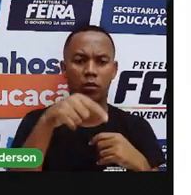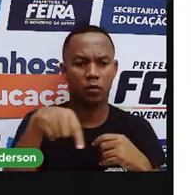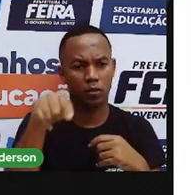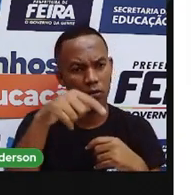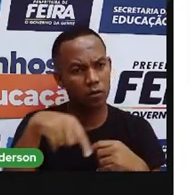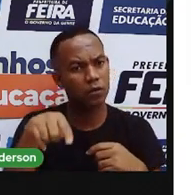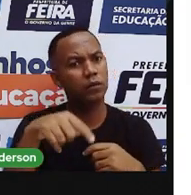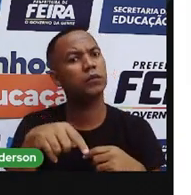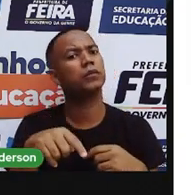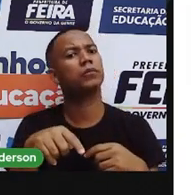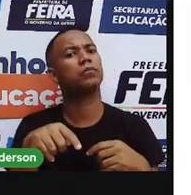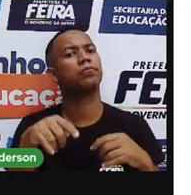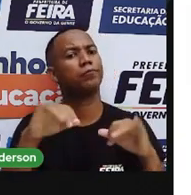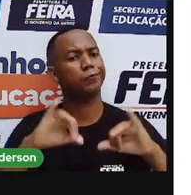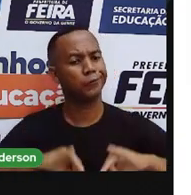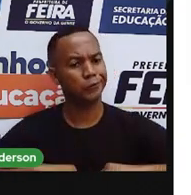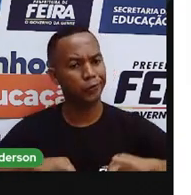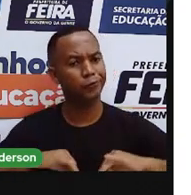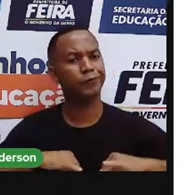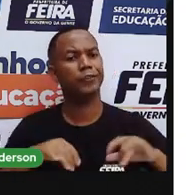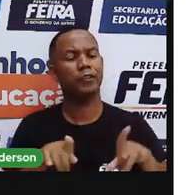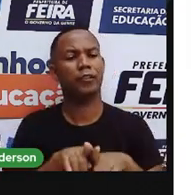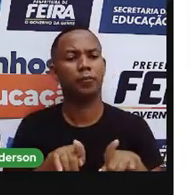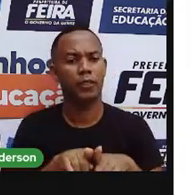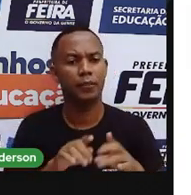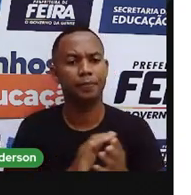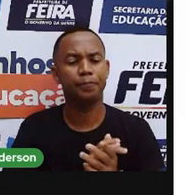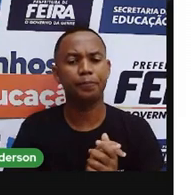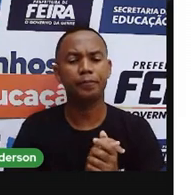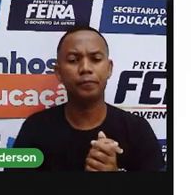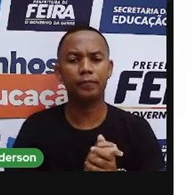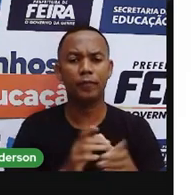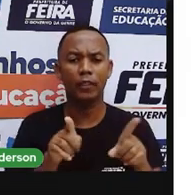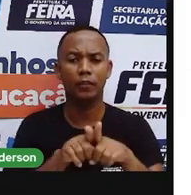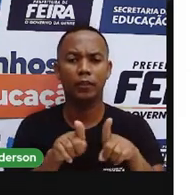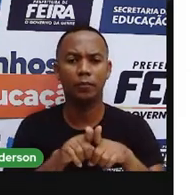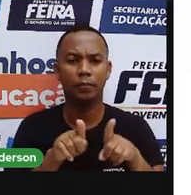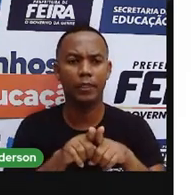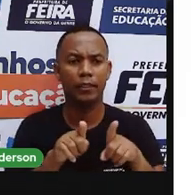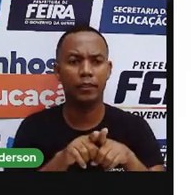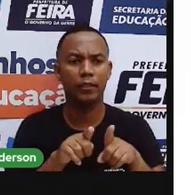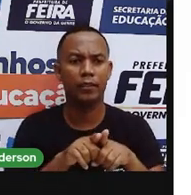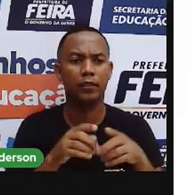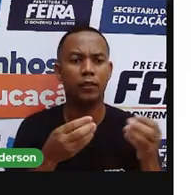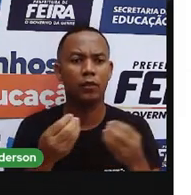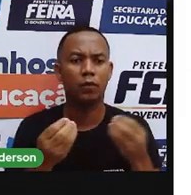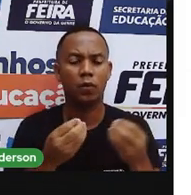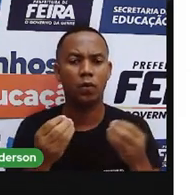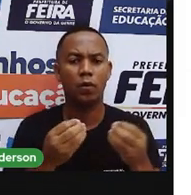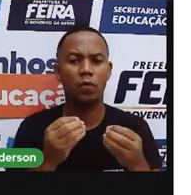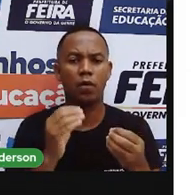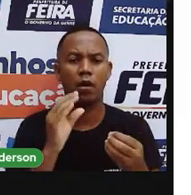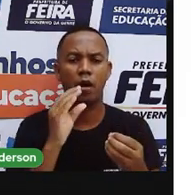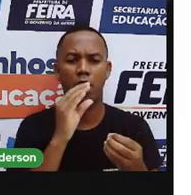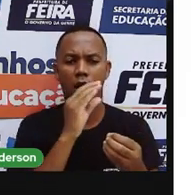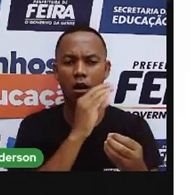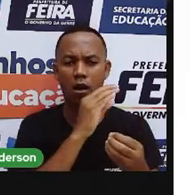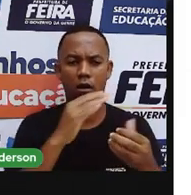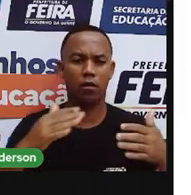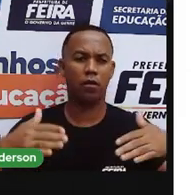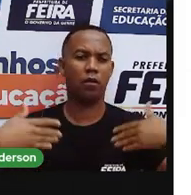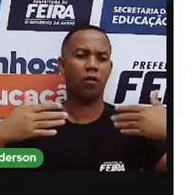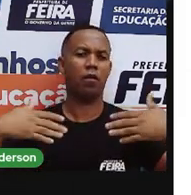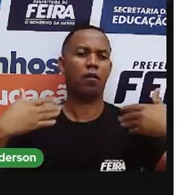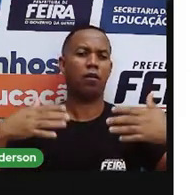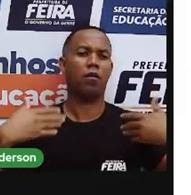continentes. Bom, e existe também o efeito estufa. Você sabe o que é o efeito estufa? É o quê?